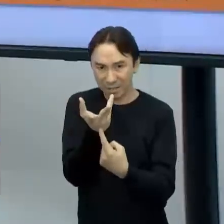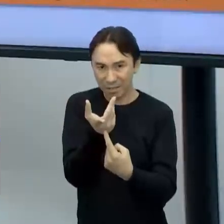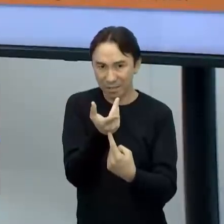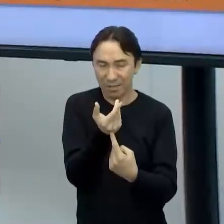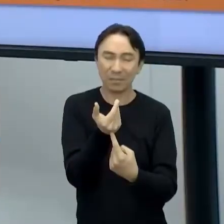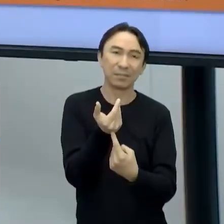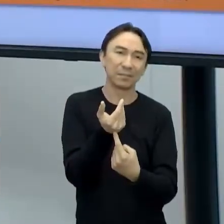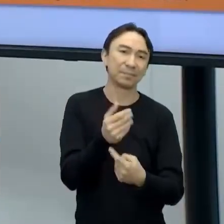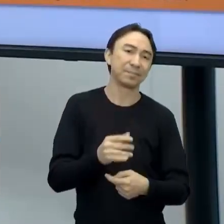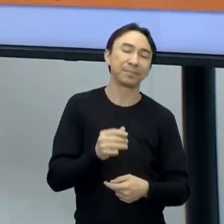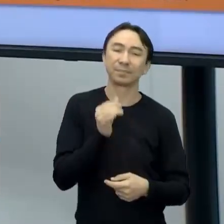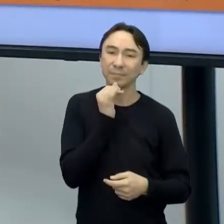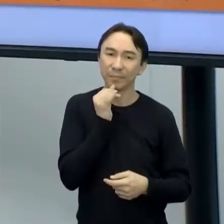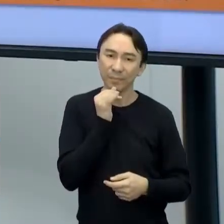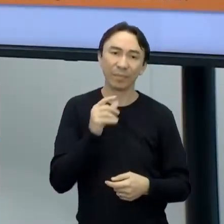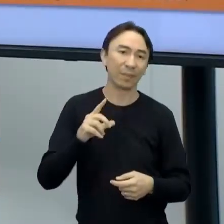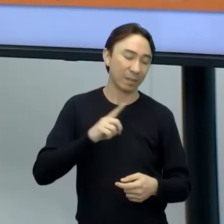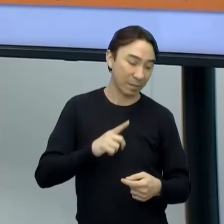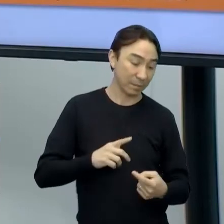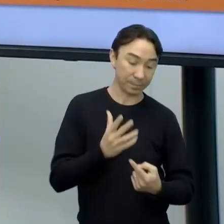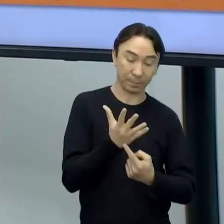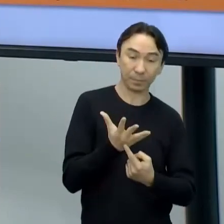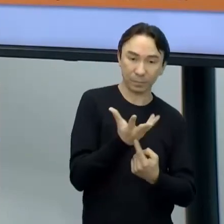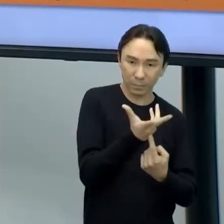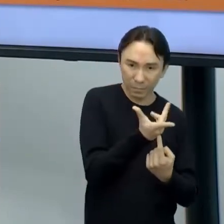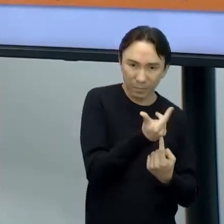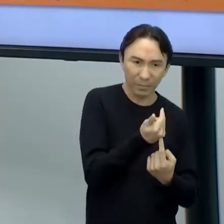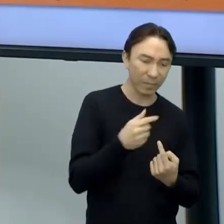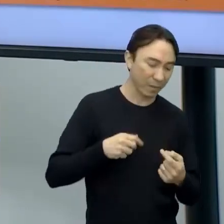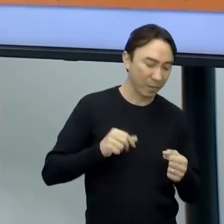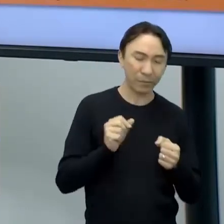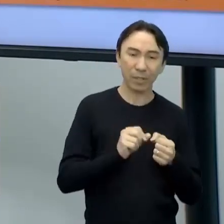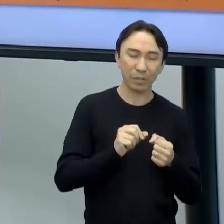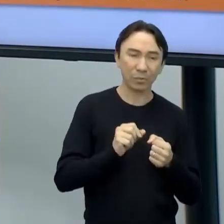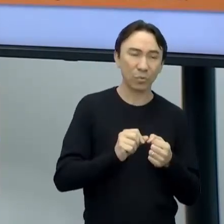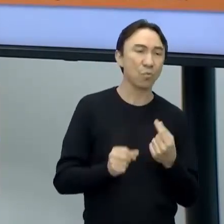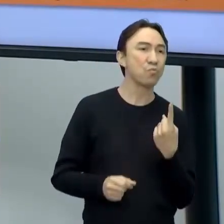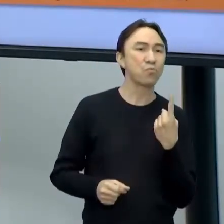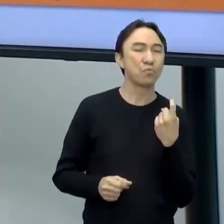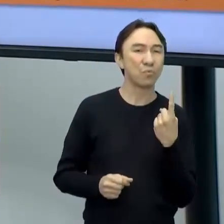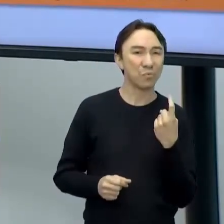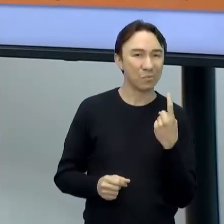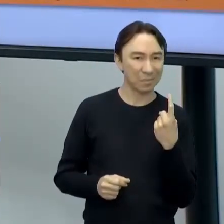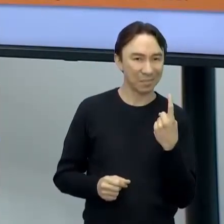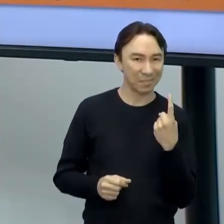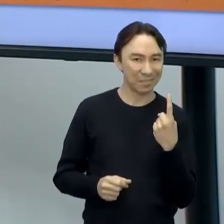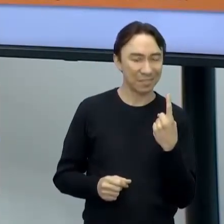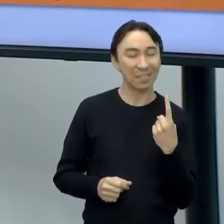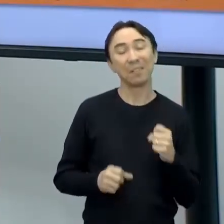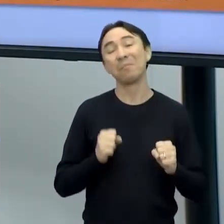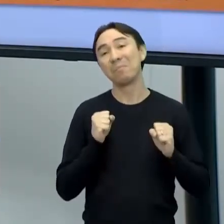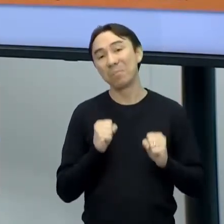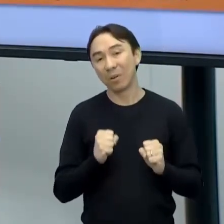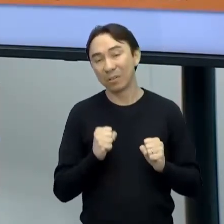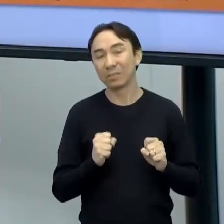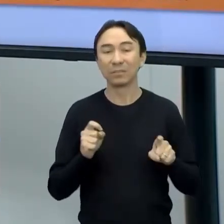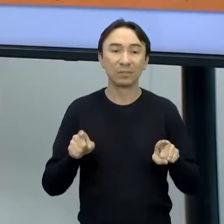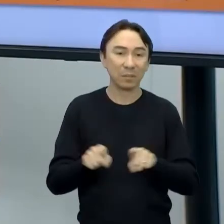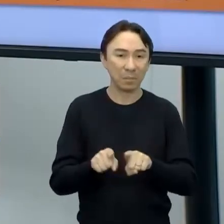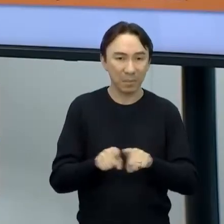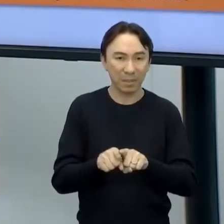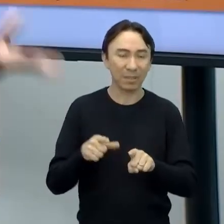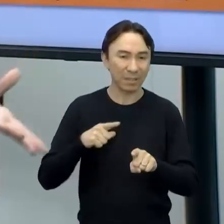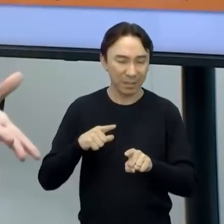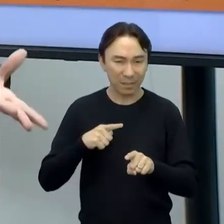Então, quando é artesanato, é algo que eu faço um produto e é um único produto e pronto, está ali. Se eu posso desenvolver esse produto